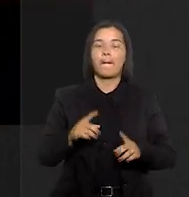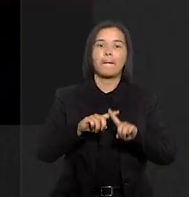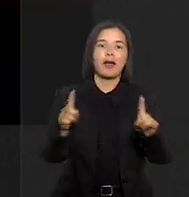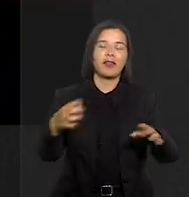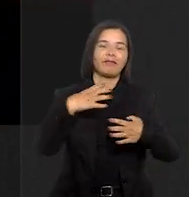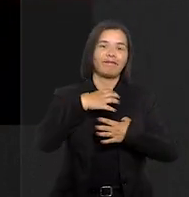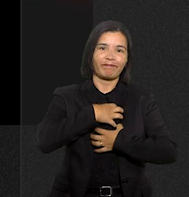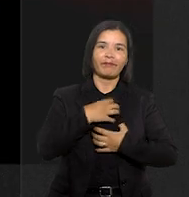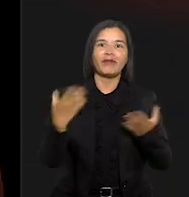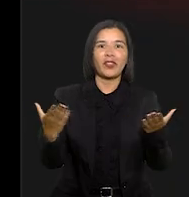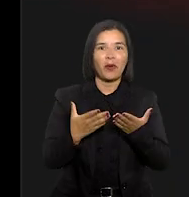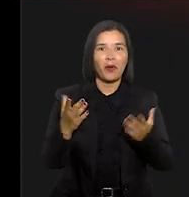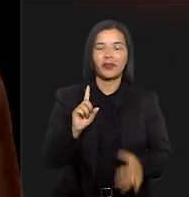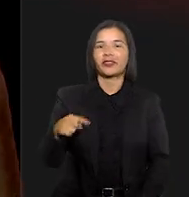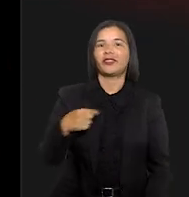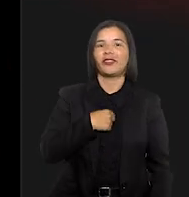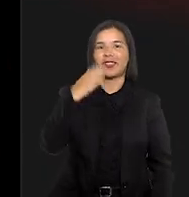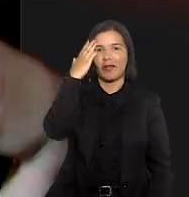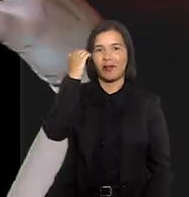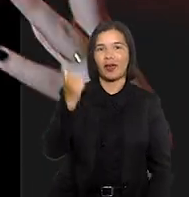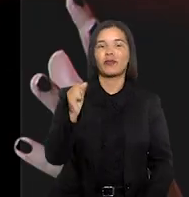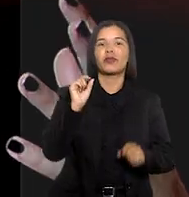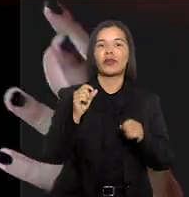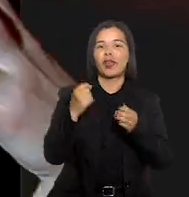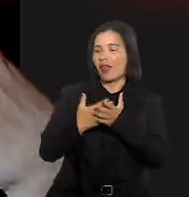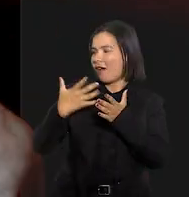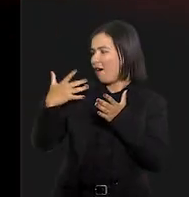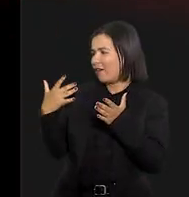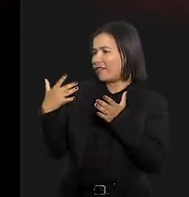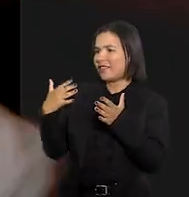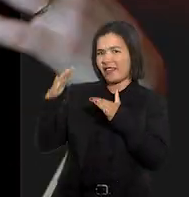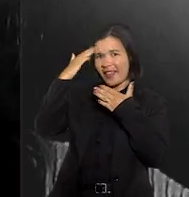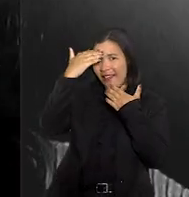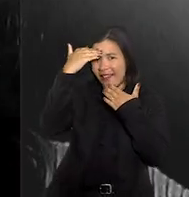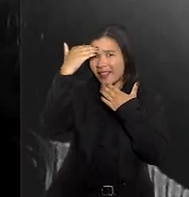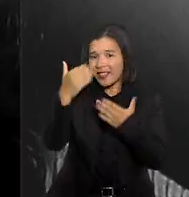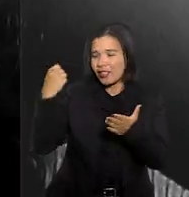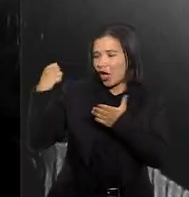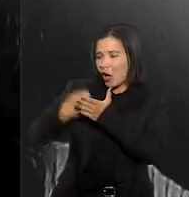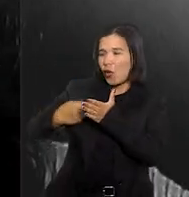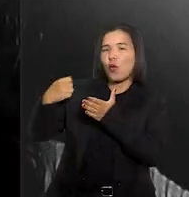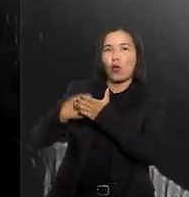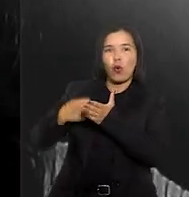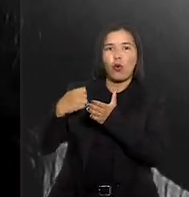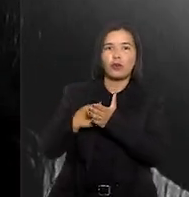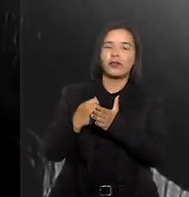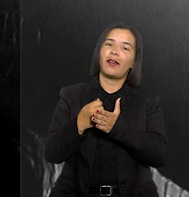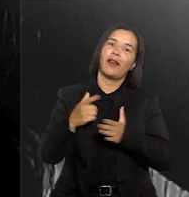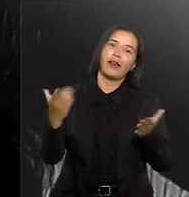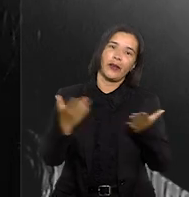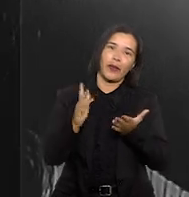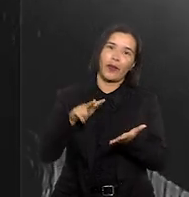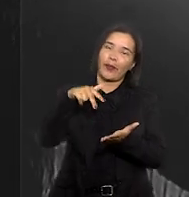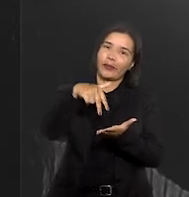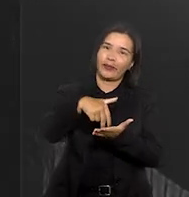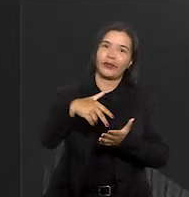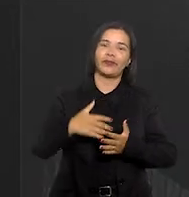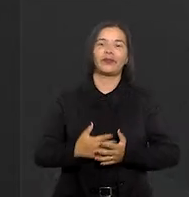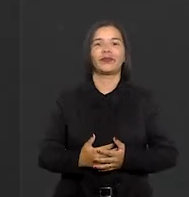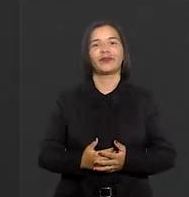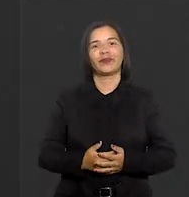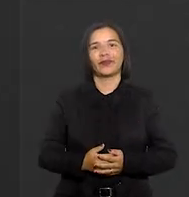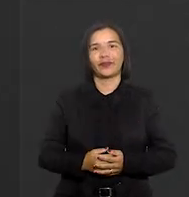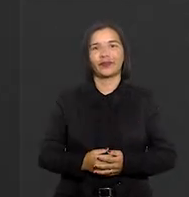reconfortante saber que hoje a gente consegue olhar para trás e ser grato por essa luta no passado para a gente poder fazer o que a gente faz hoje.